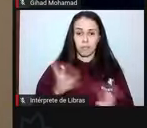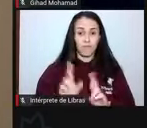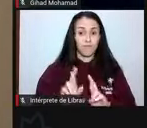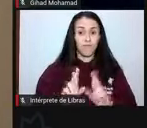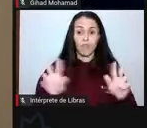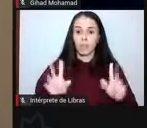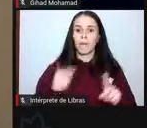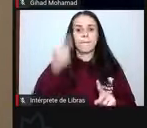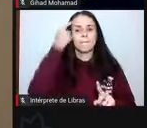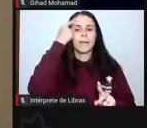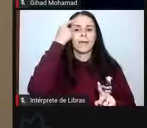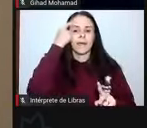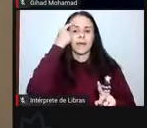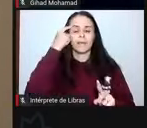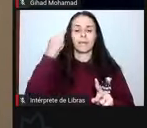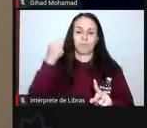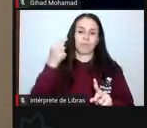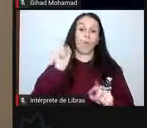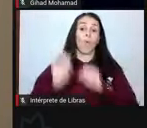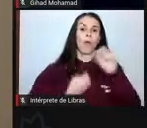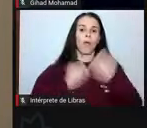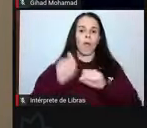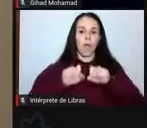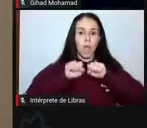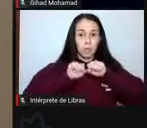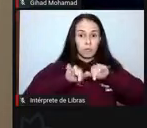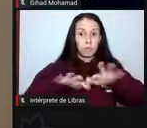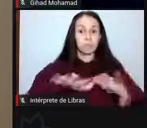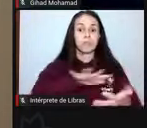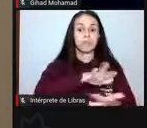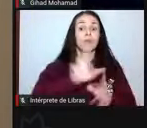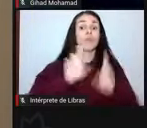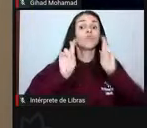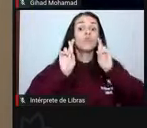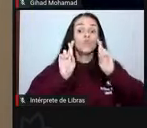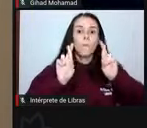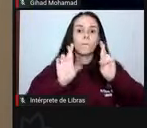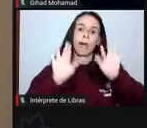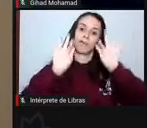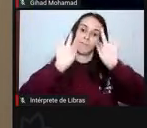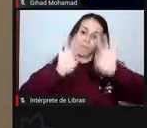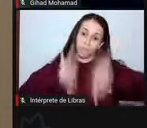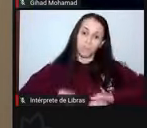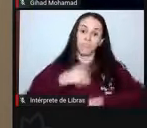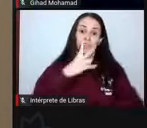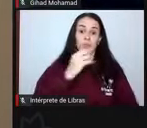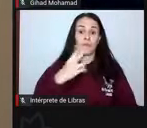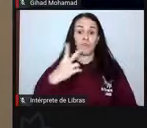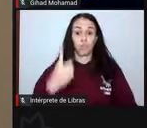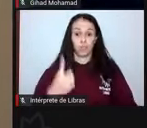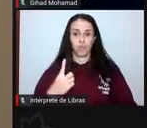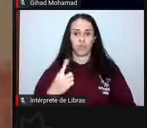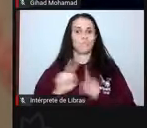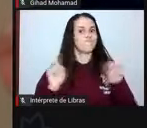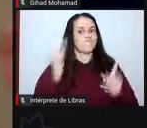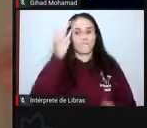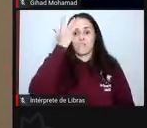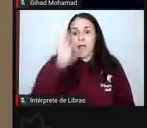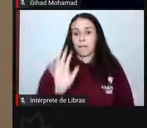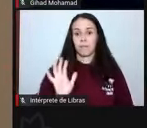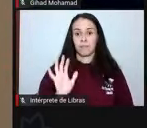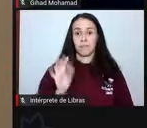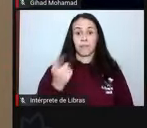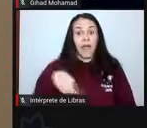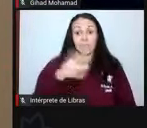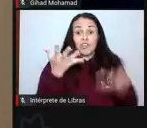passe em 2021. Ela até pode passar e nós torcemos para que ela passe. Todos nós desejamos que amanhã já não